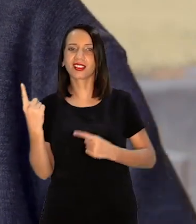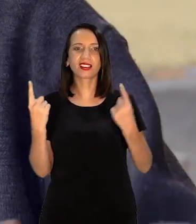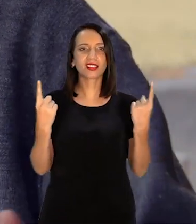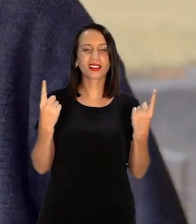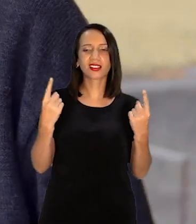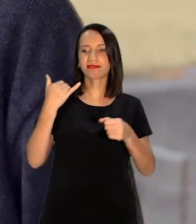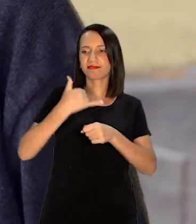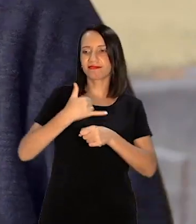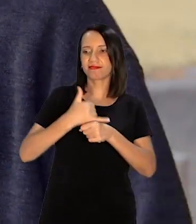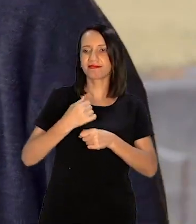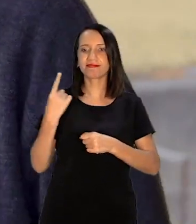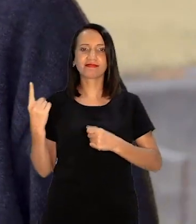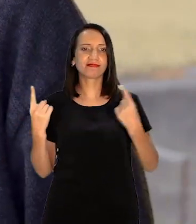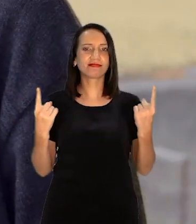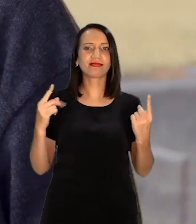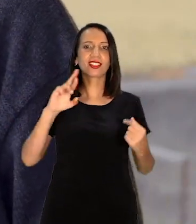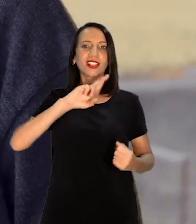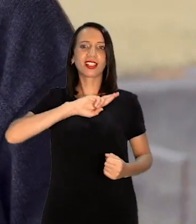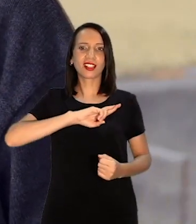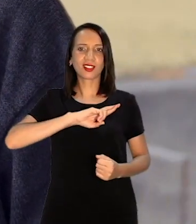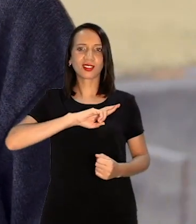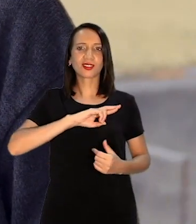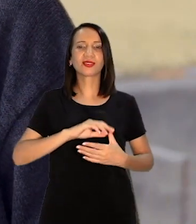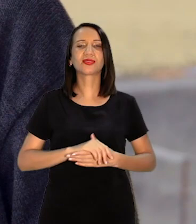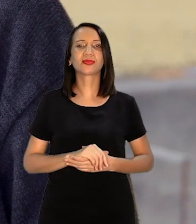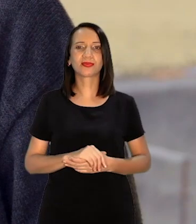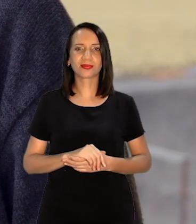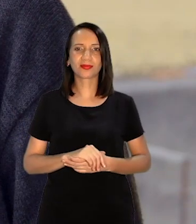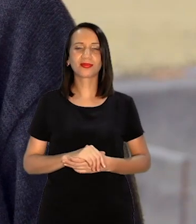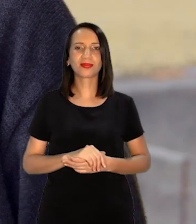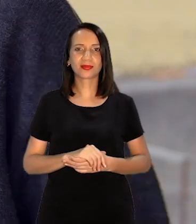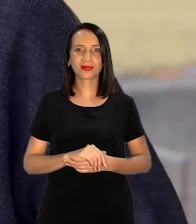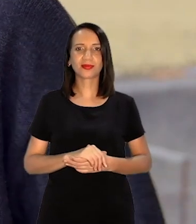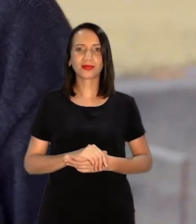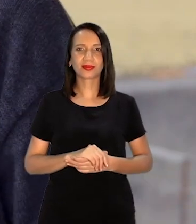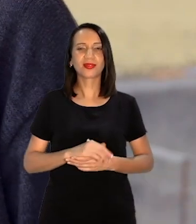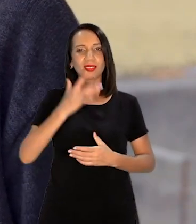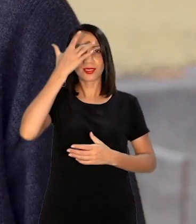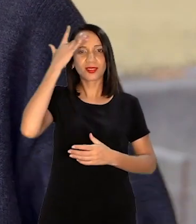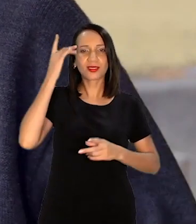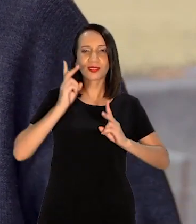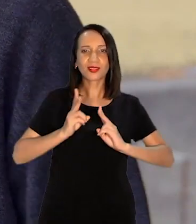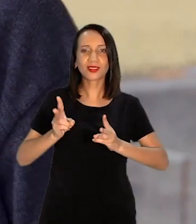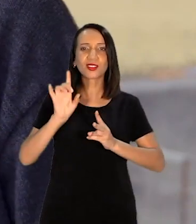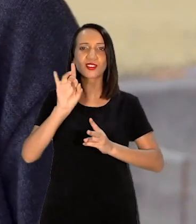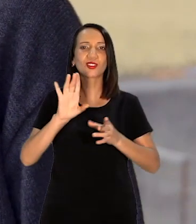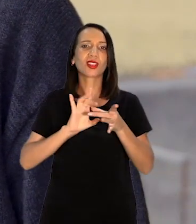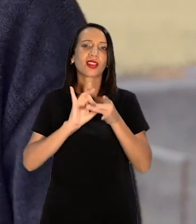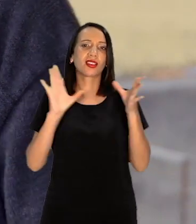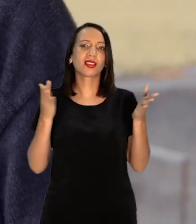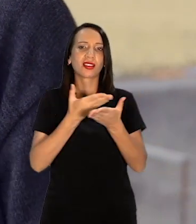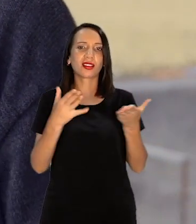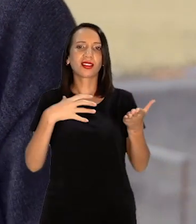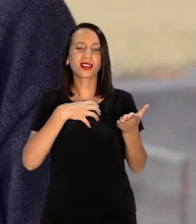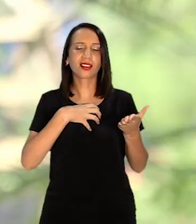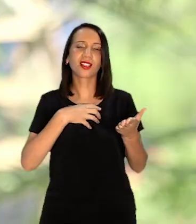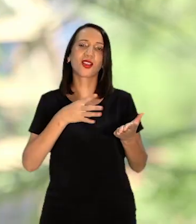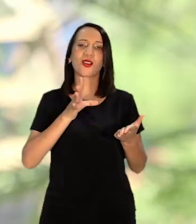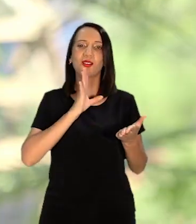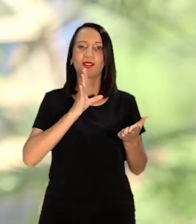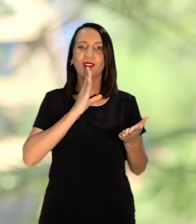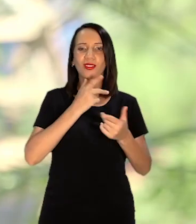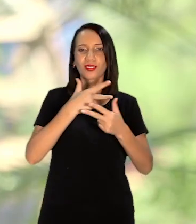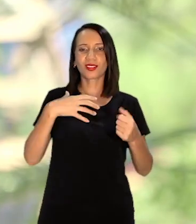patrão Desse ou daquele Líder religioso É E a pessoa Ela só se liberta Disso Por meio do conhecimento